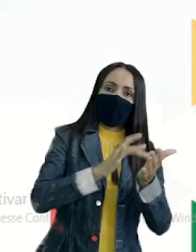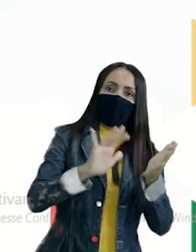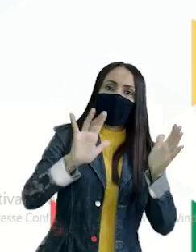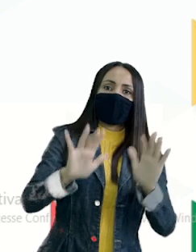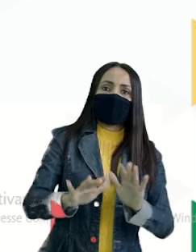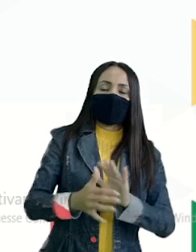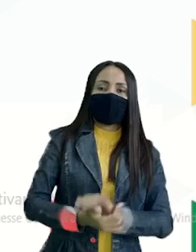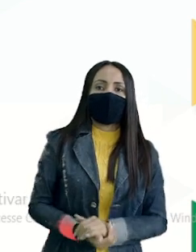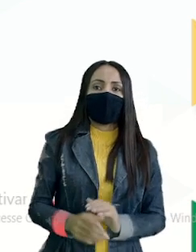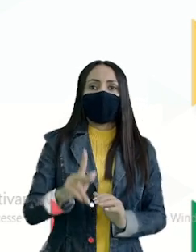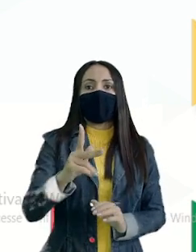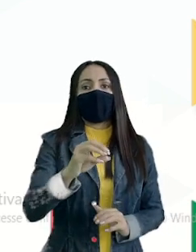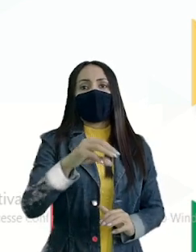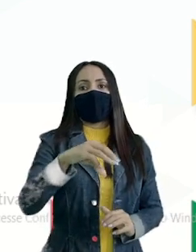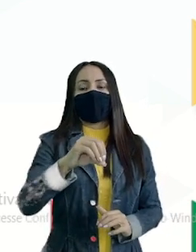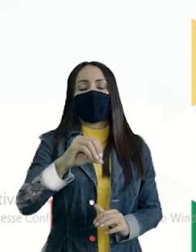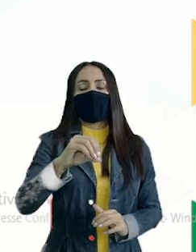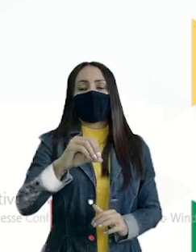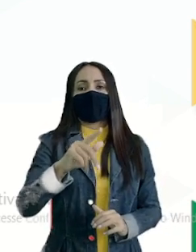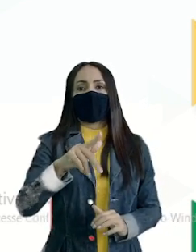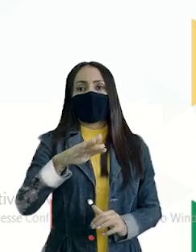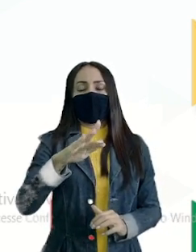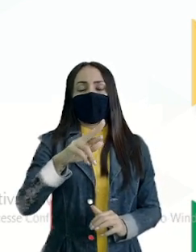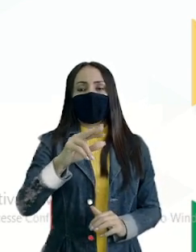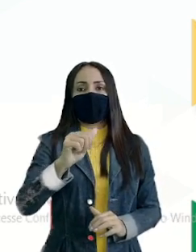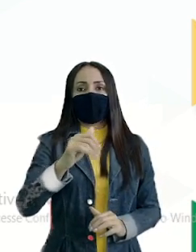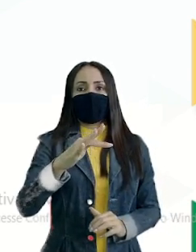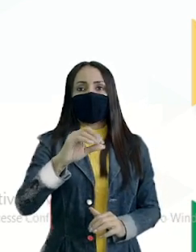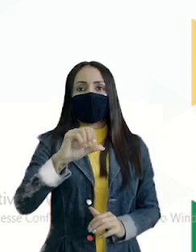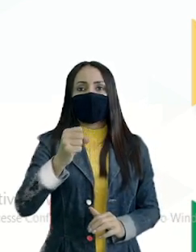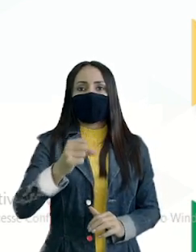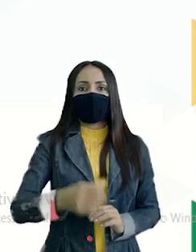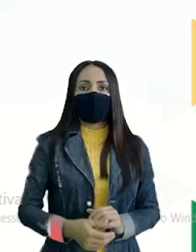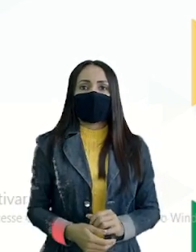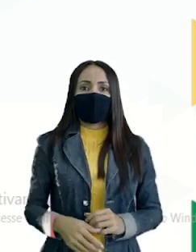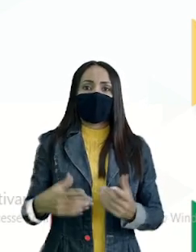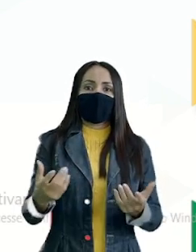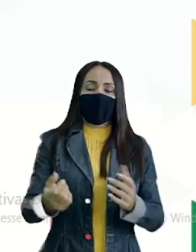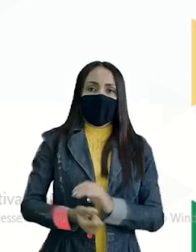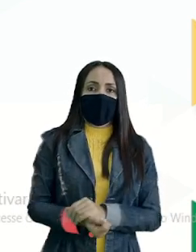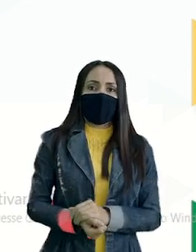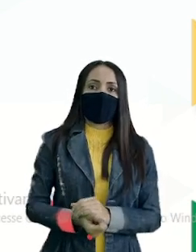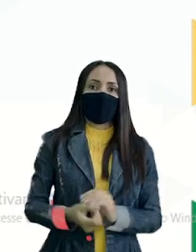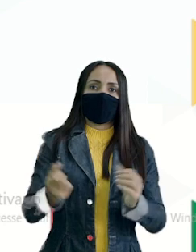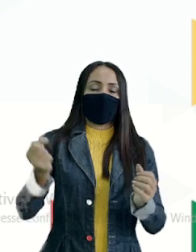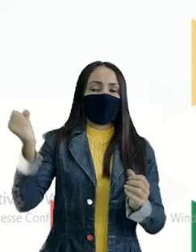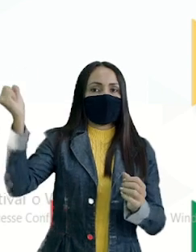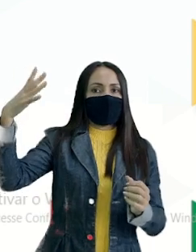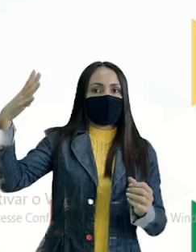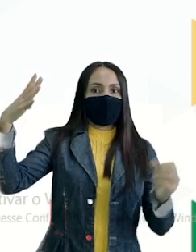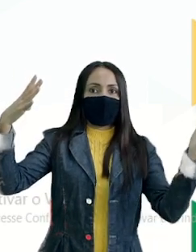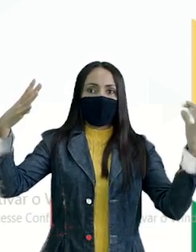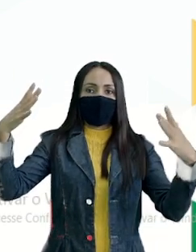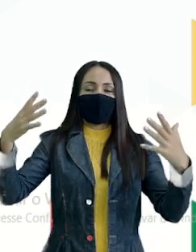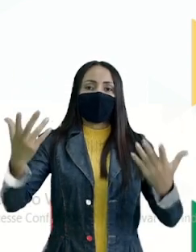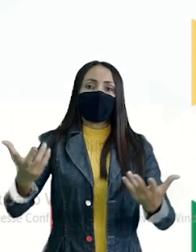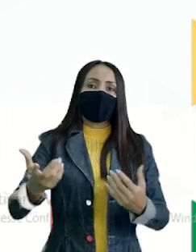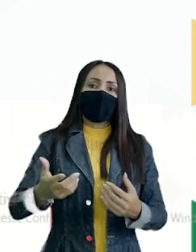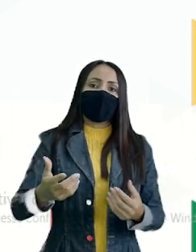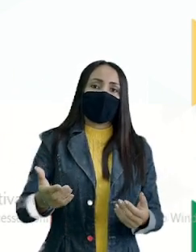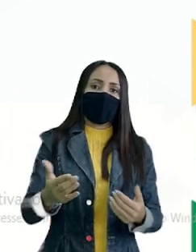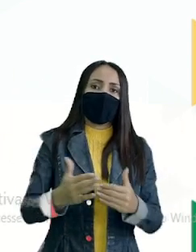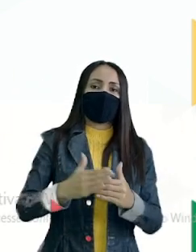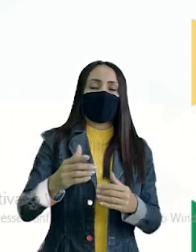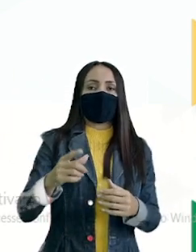homógrafos E nós temos homófonos É acender Aicender Certo Então vamos lá Mais uma